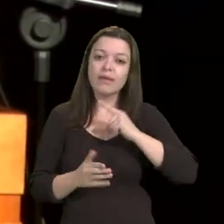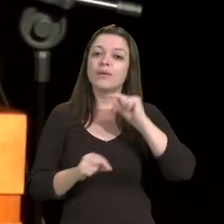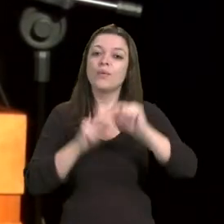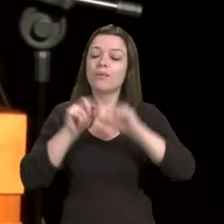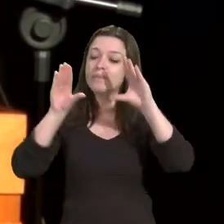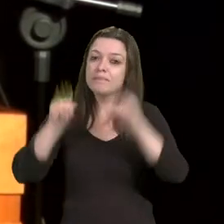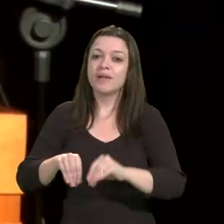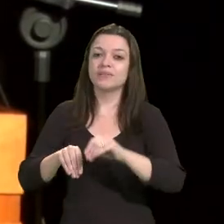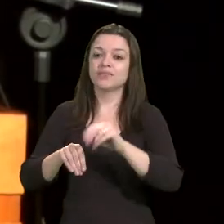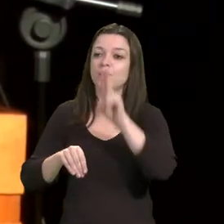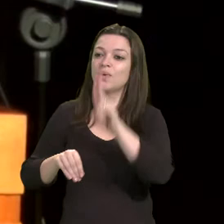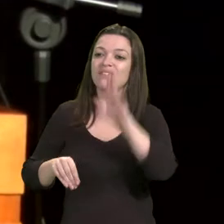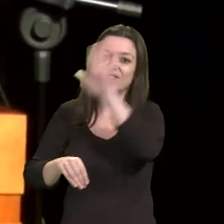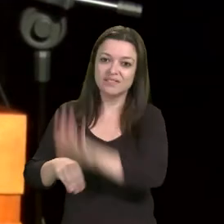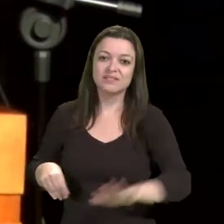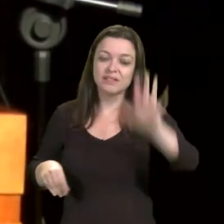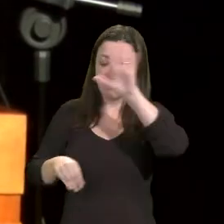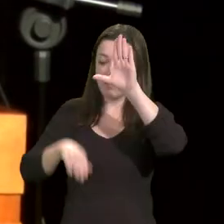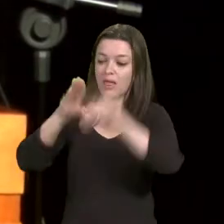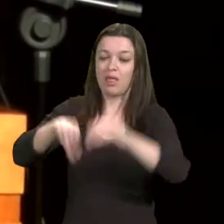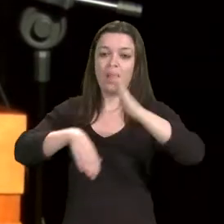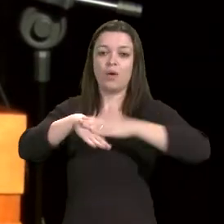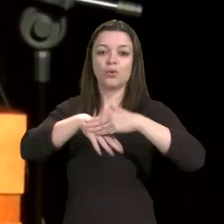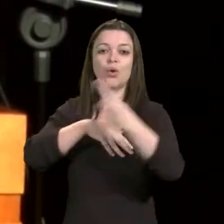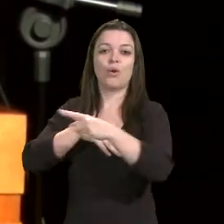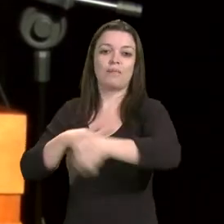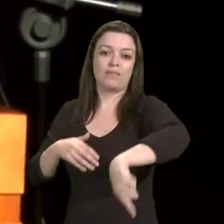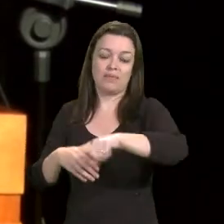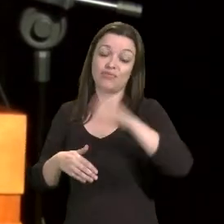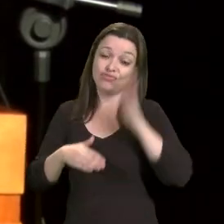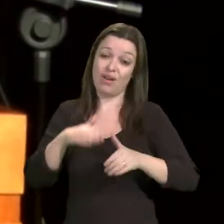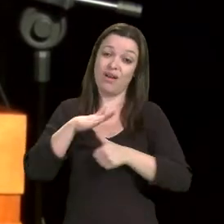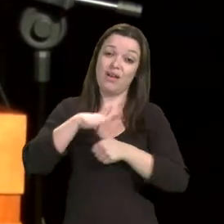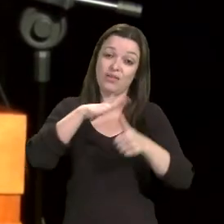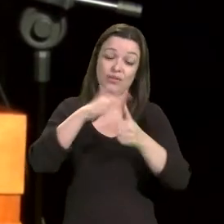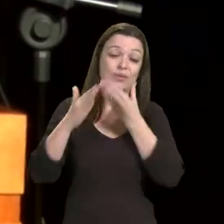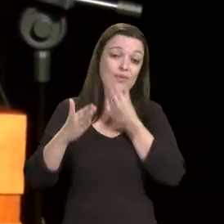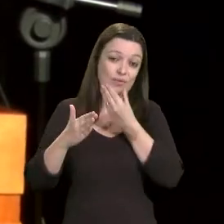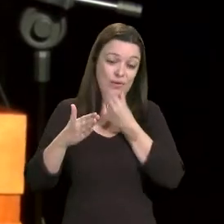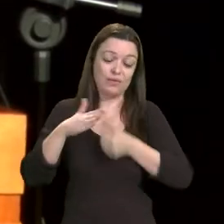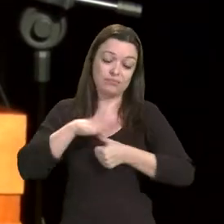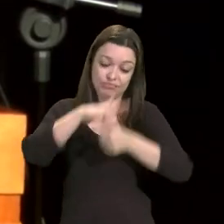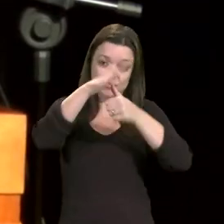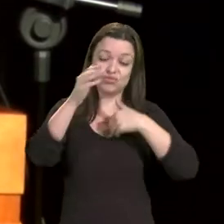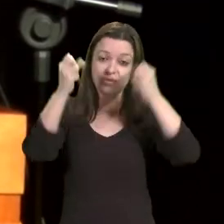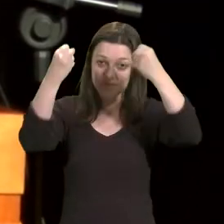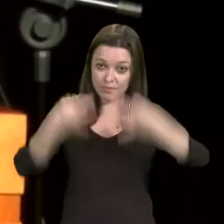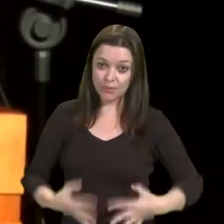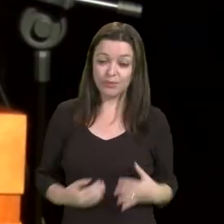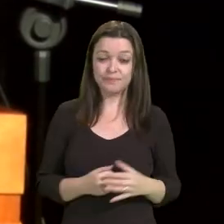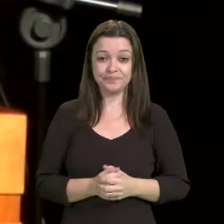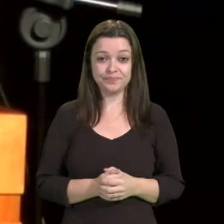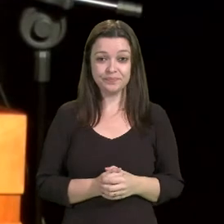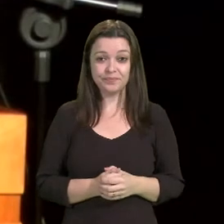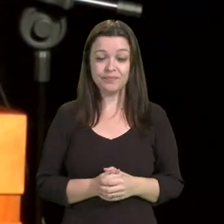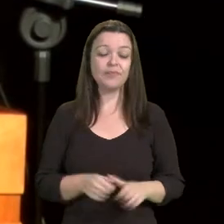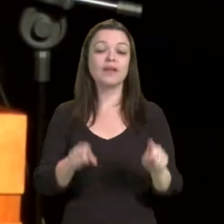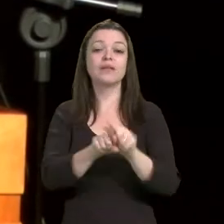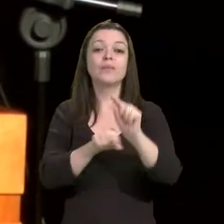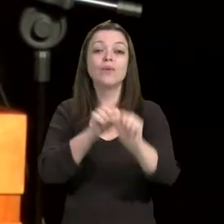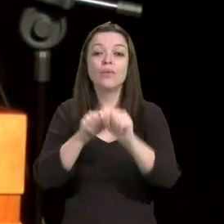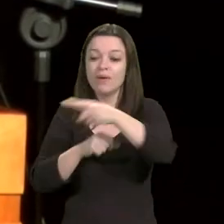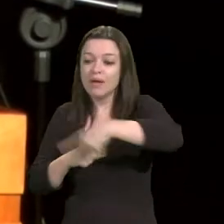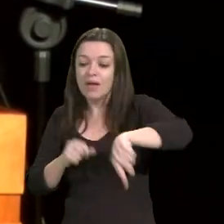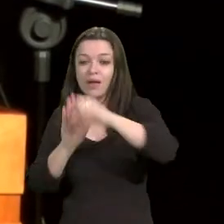reitor. A medida ataca a autonomia universitária, da qual se subsume a